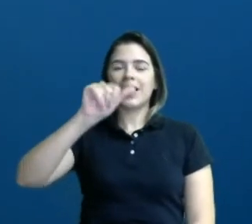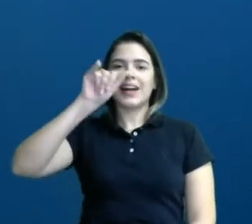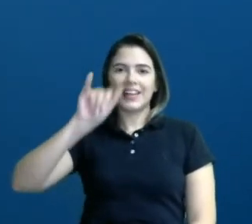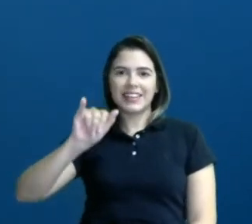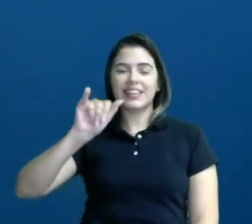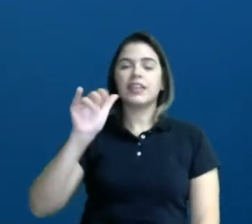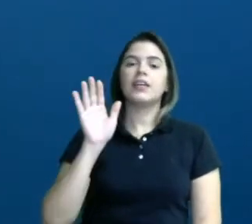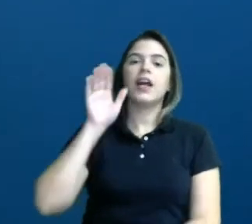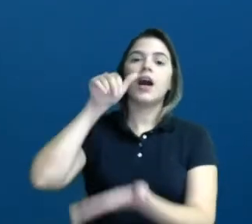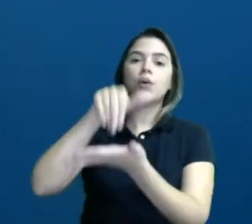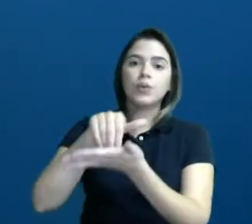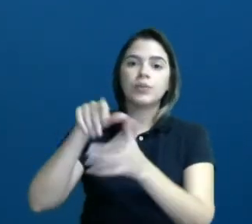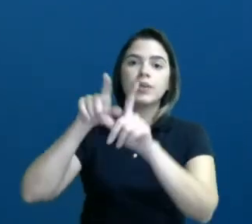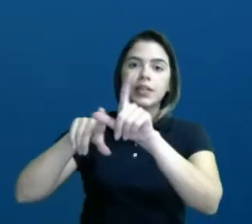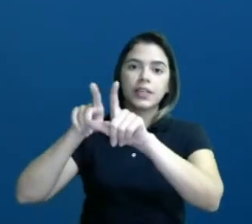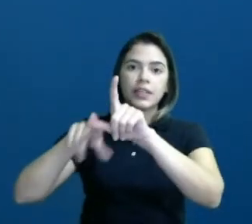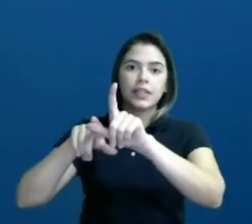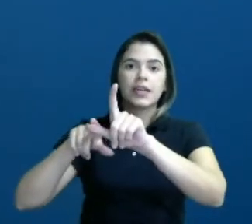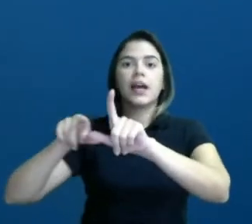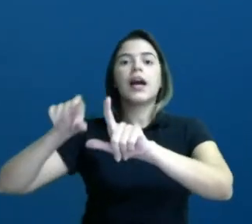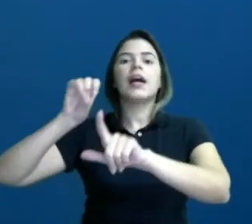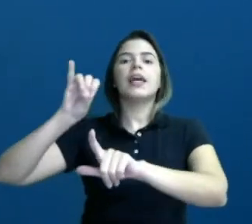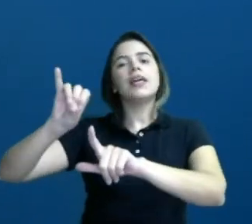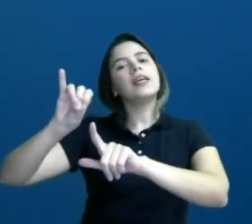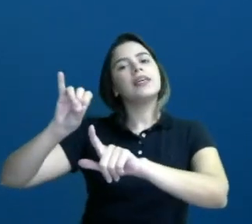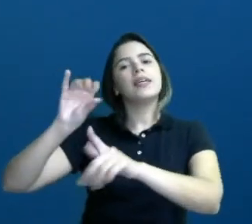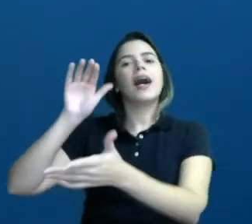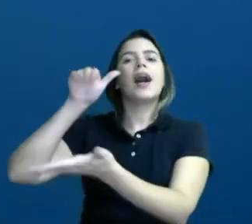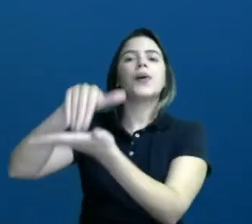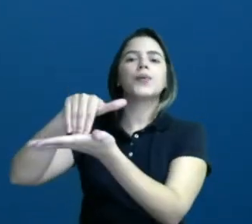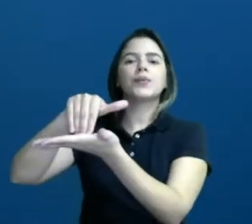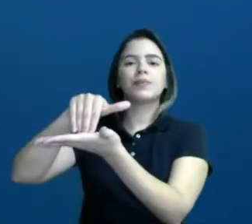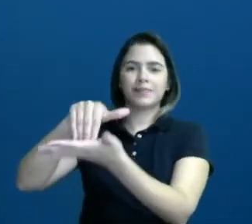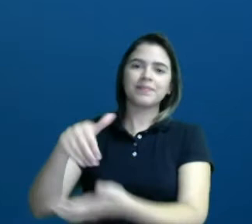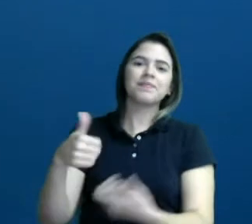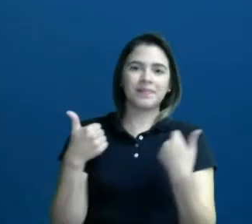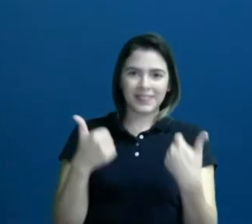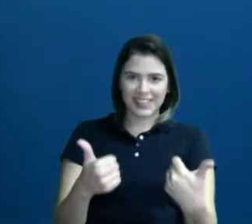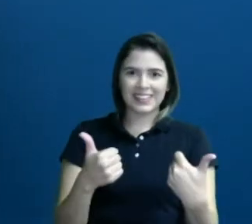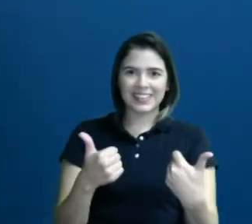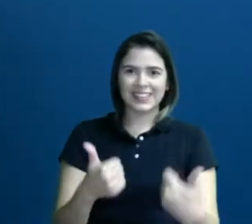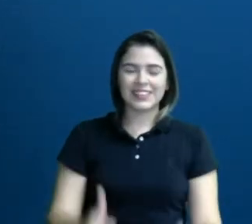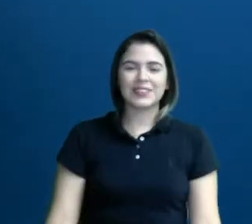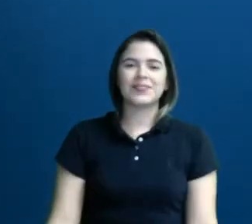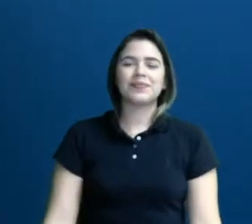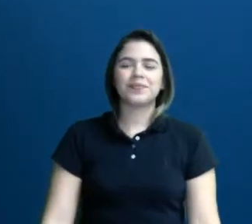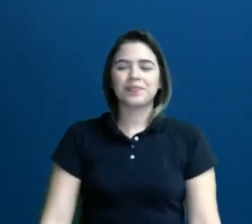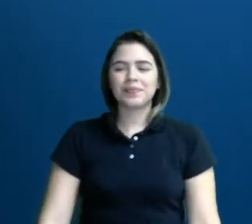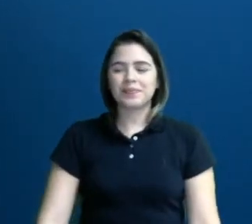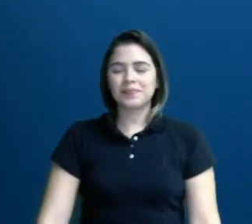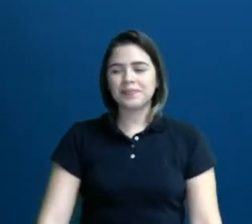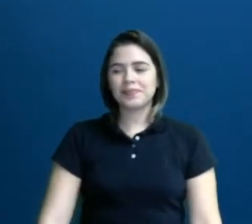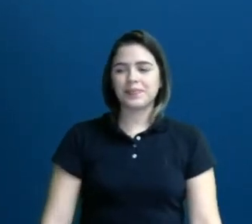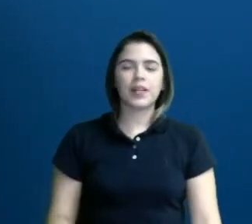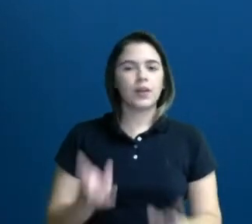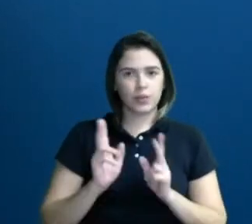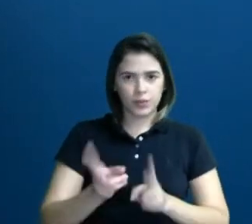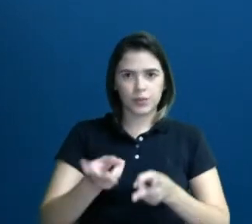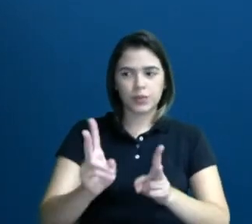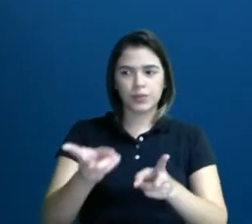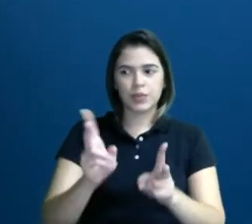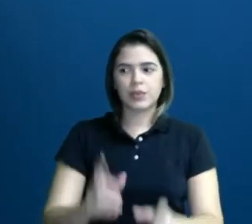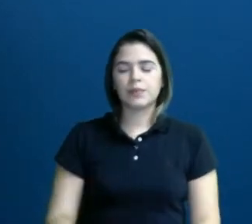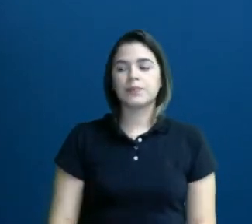última letrinha? É a letrinha I, a vogal I. Tá certo? Então, vamos continuar.